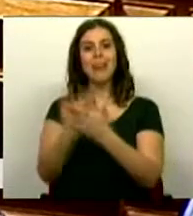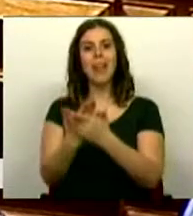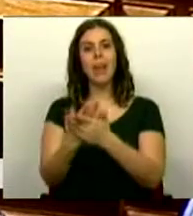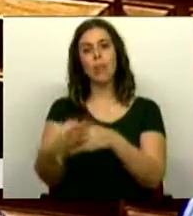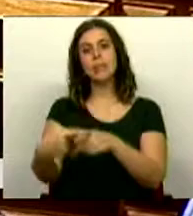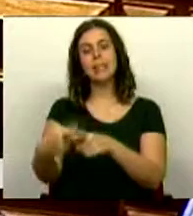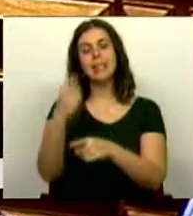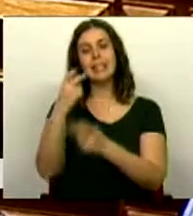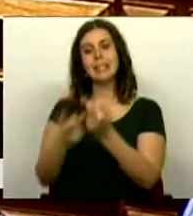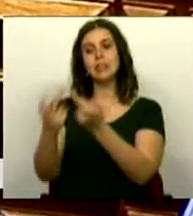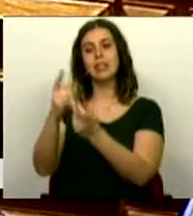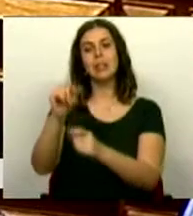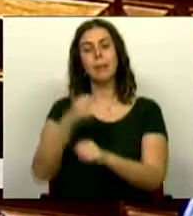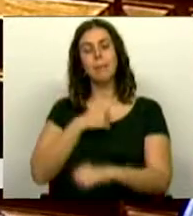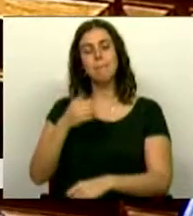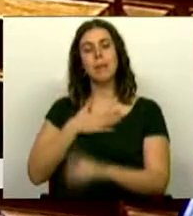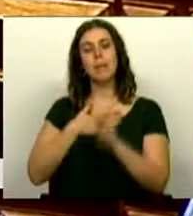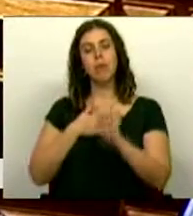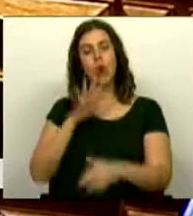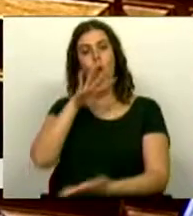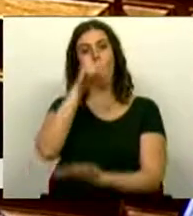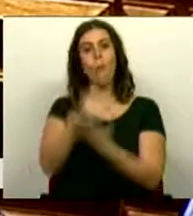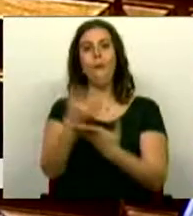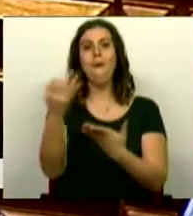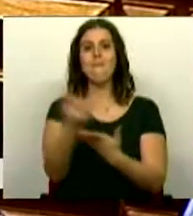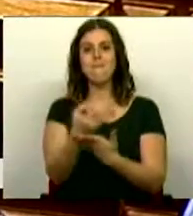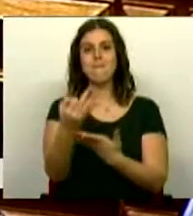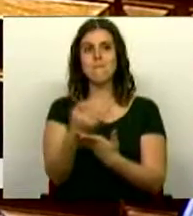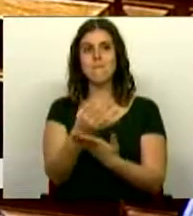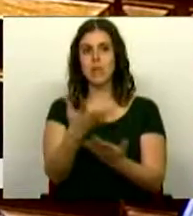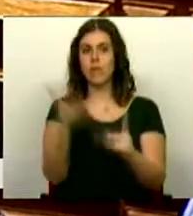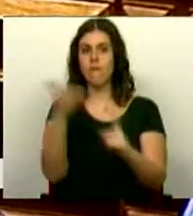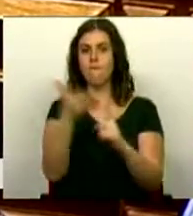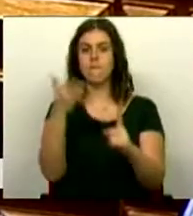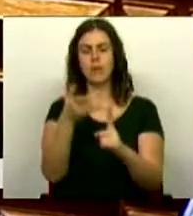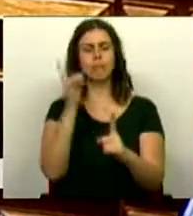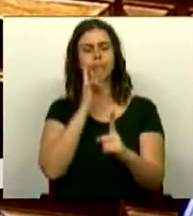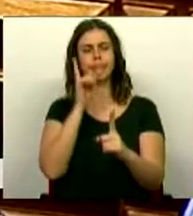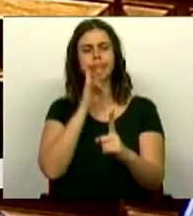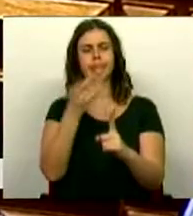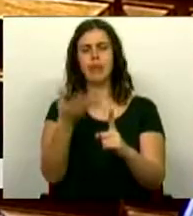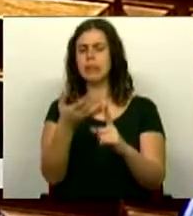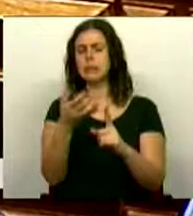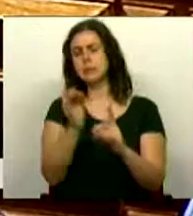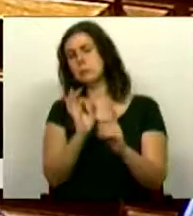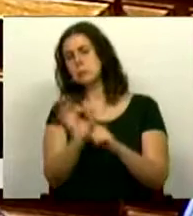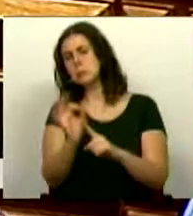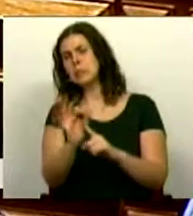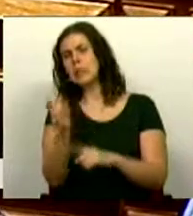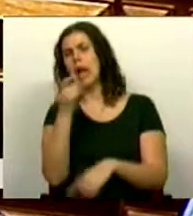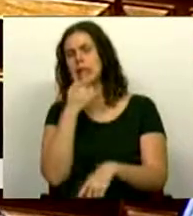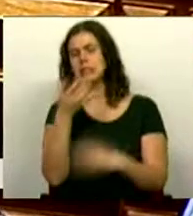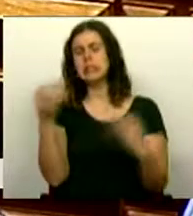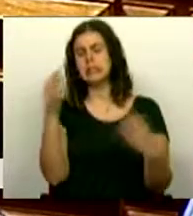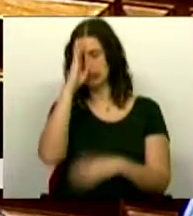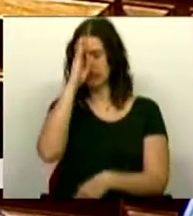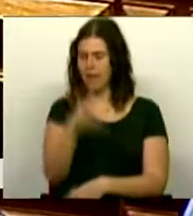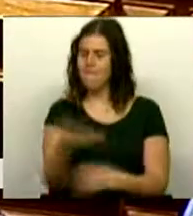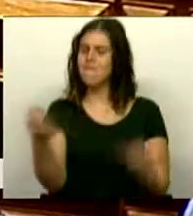interesses dos acionistas das sociedades. Terminava depois com uma referência muito particular, ciente que